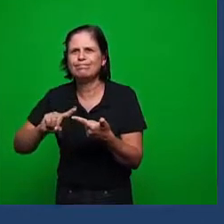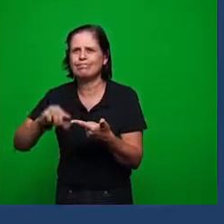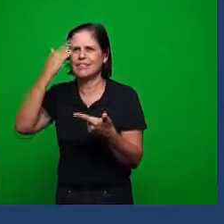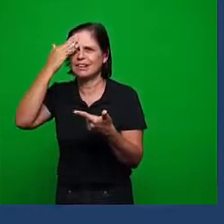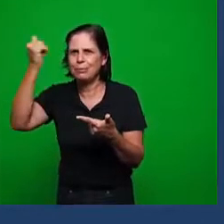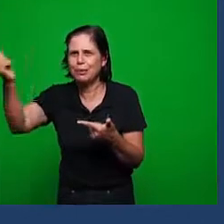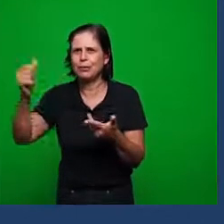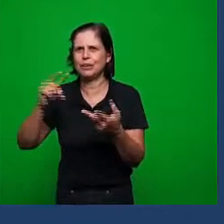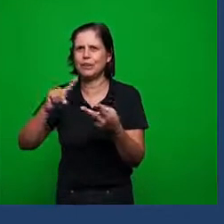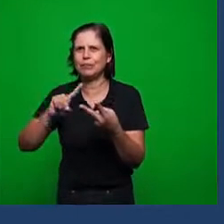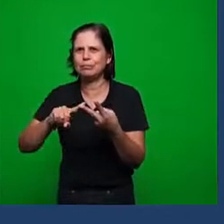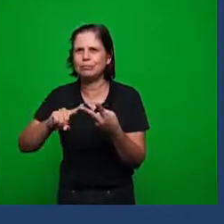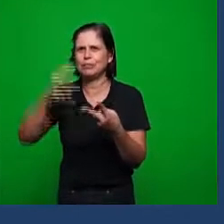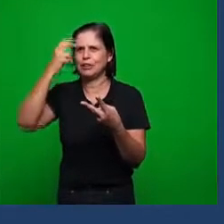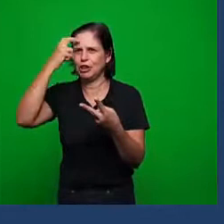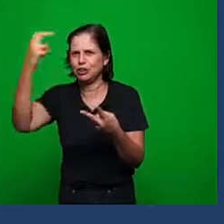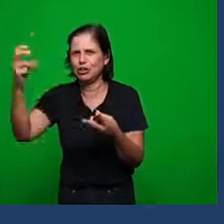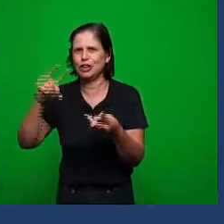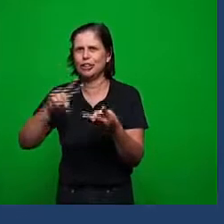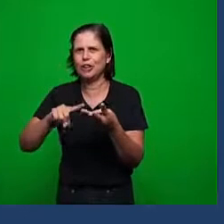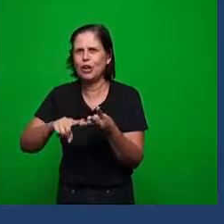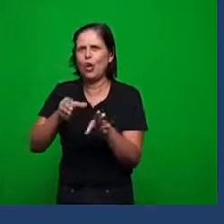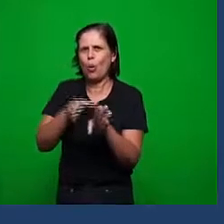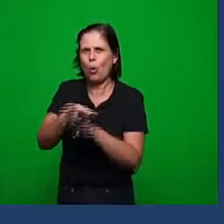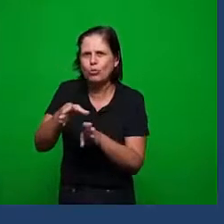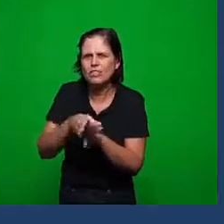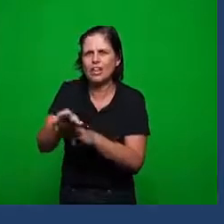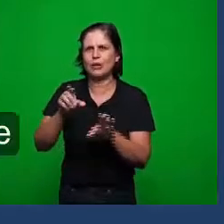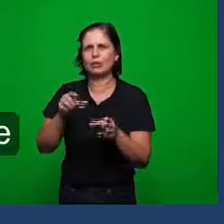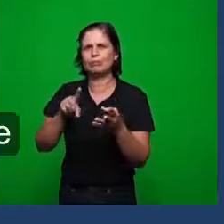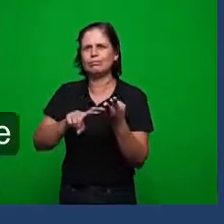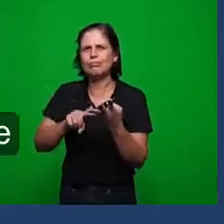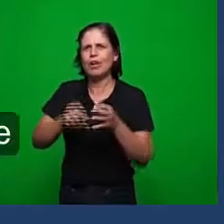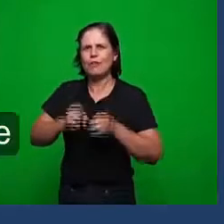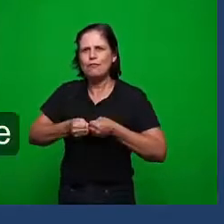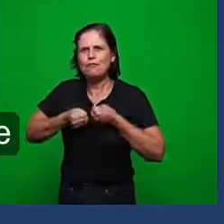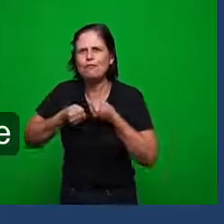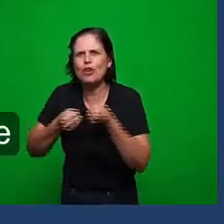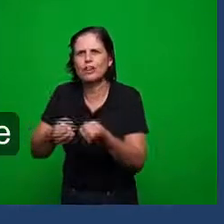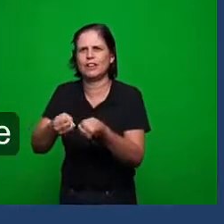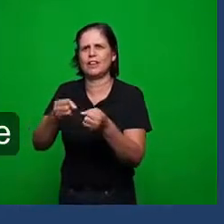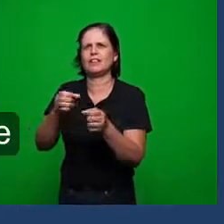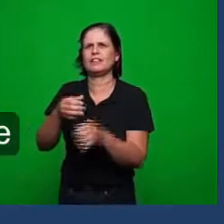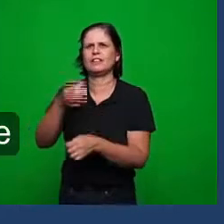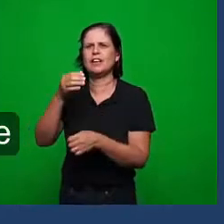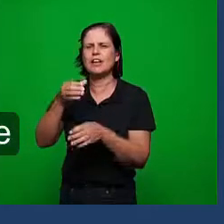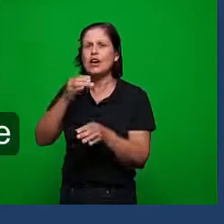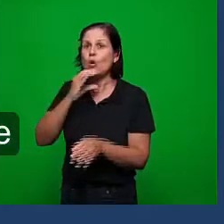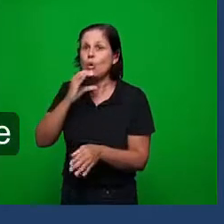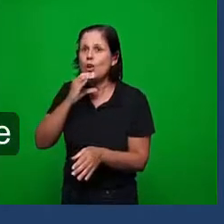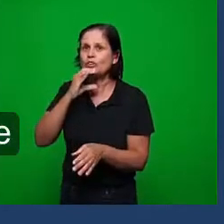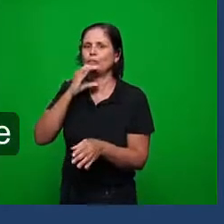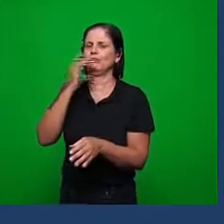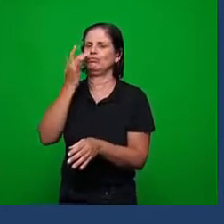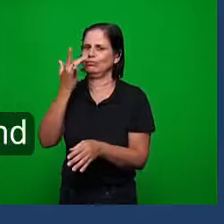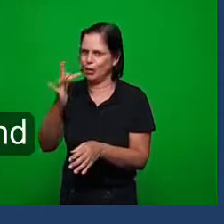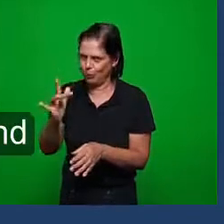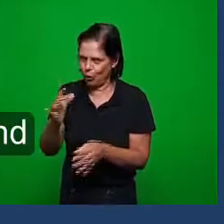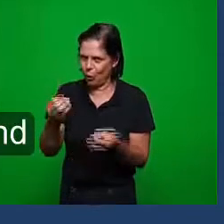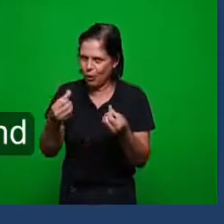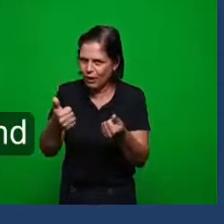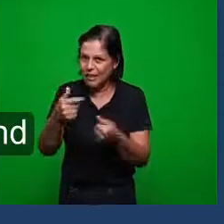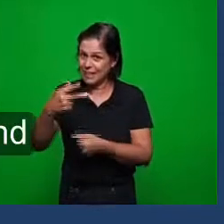conhecimento ou revelação e por último a operação do espírito de temor tudo isto